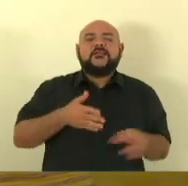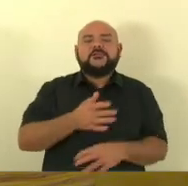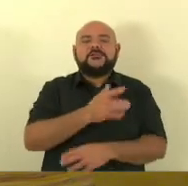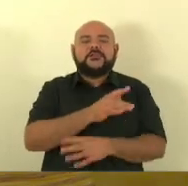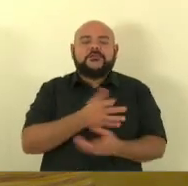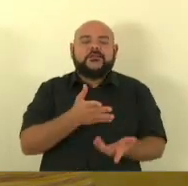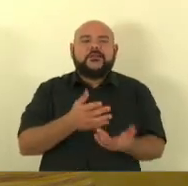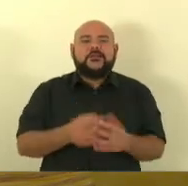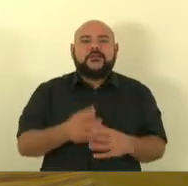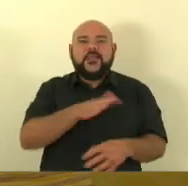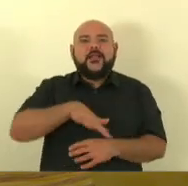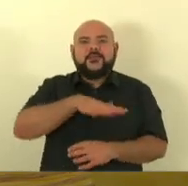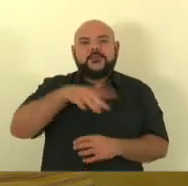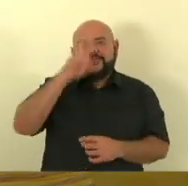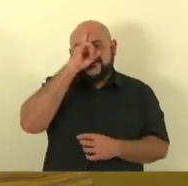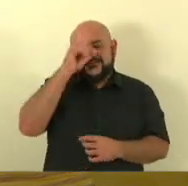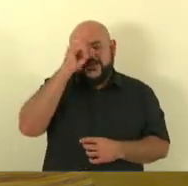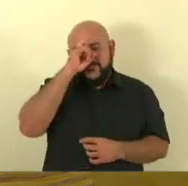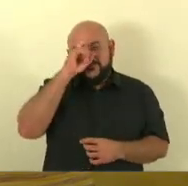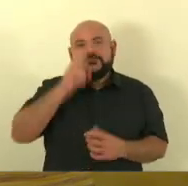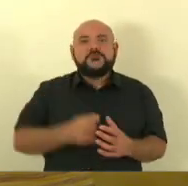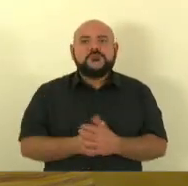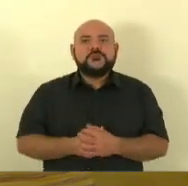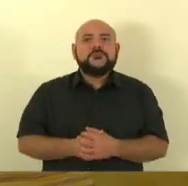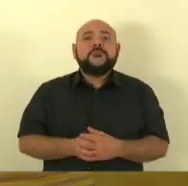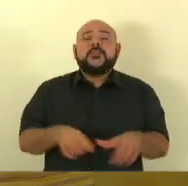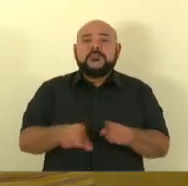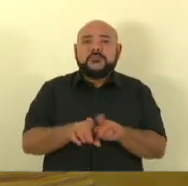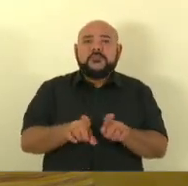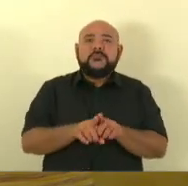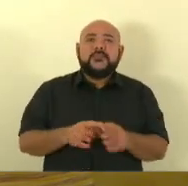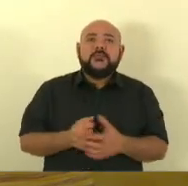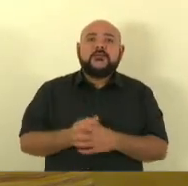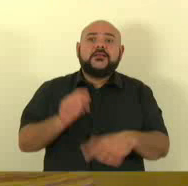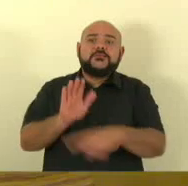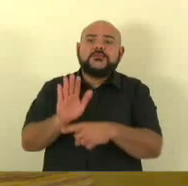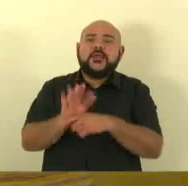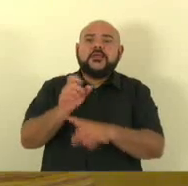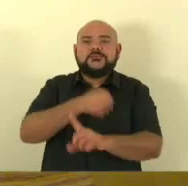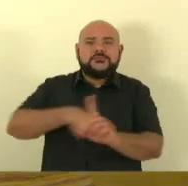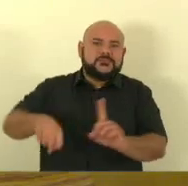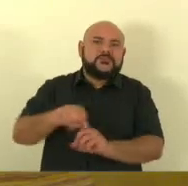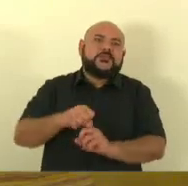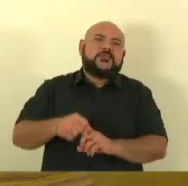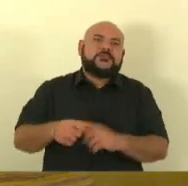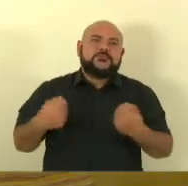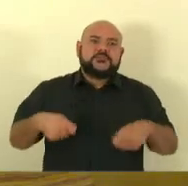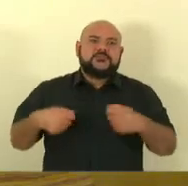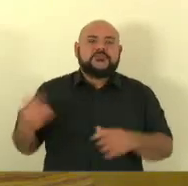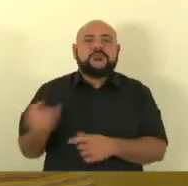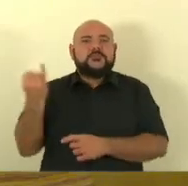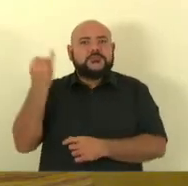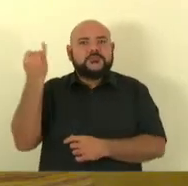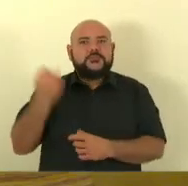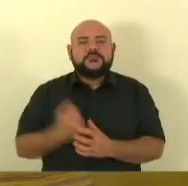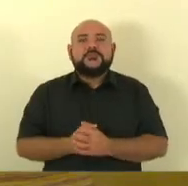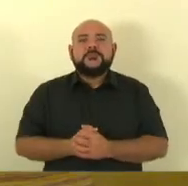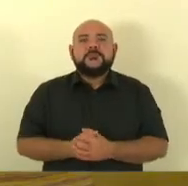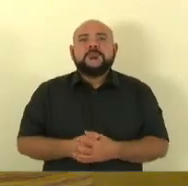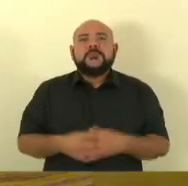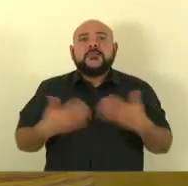bombeiros militares, os dependentes, e também a sociedade capixaba na capital do Estado. E simplesmente,